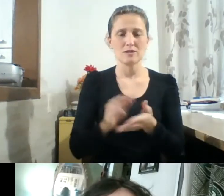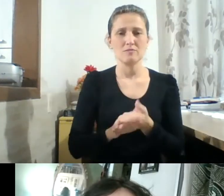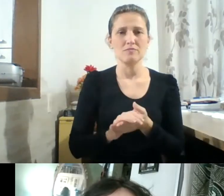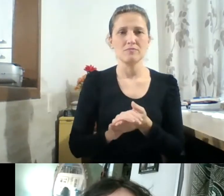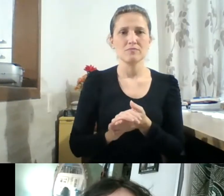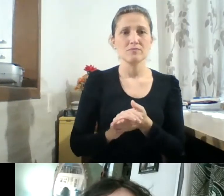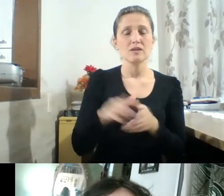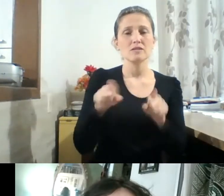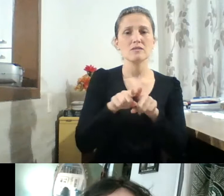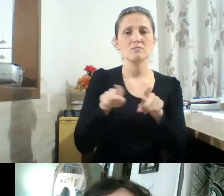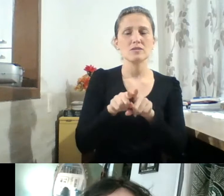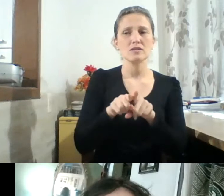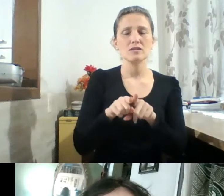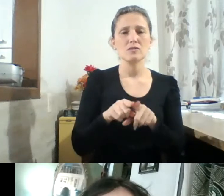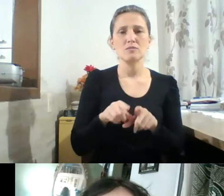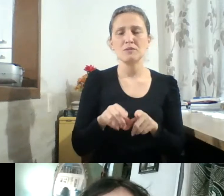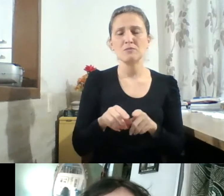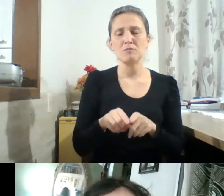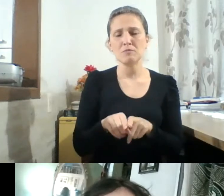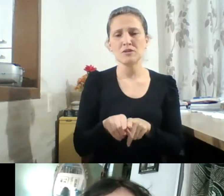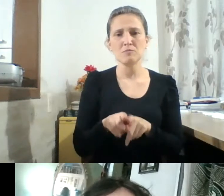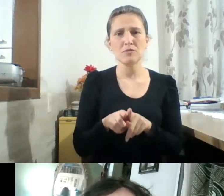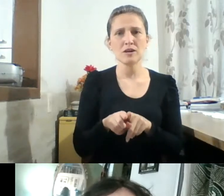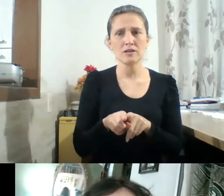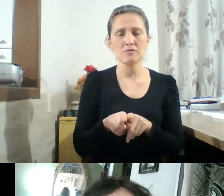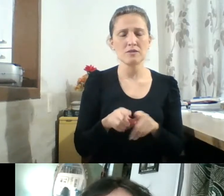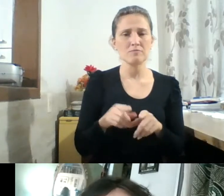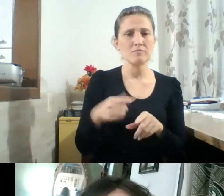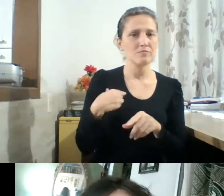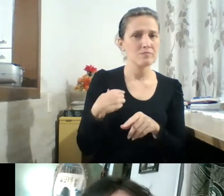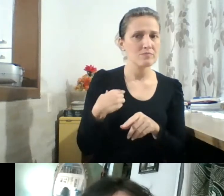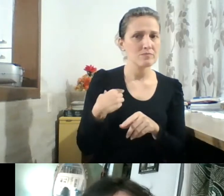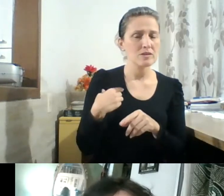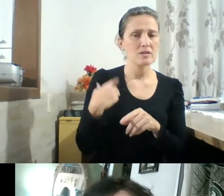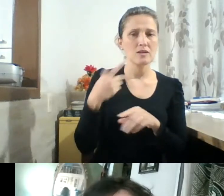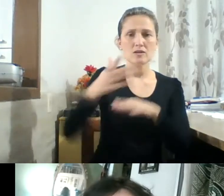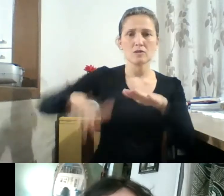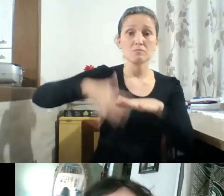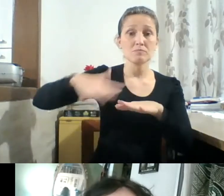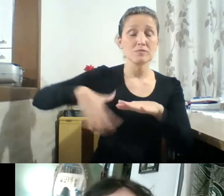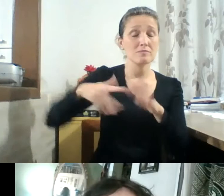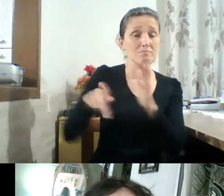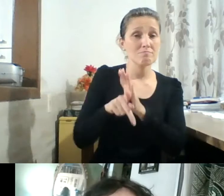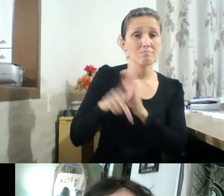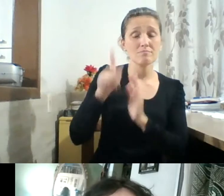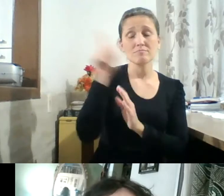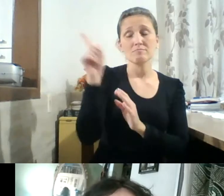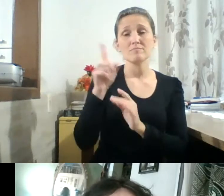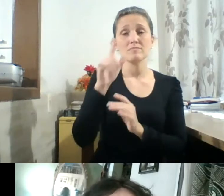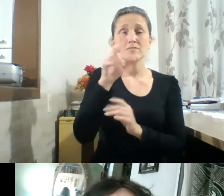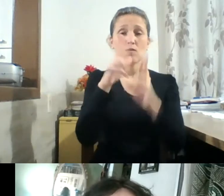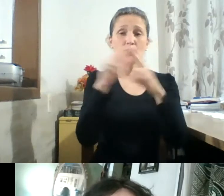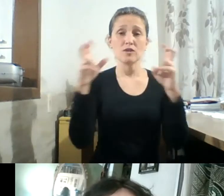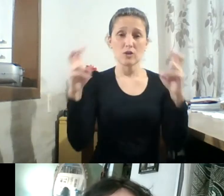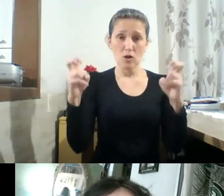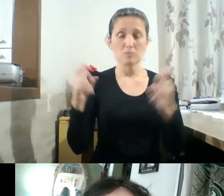realizado ao longo de 20 anos sobre pescadores artesanais na Praia da Armação, Florianópolis. Realiza exposições no